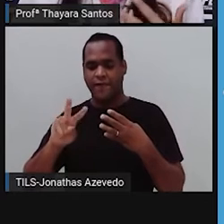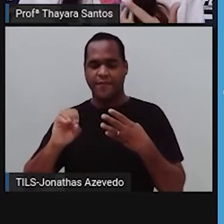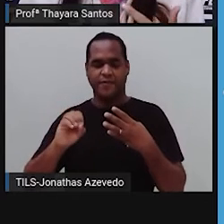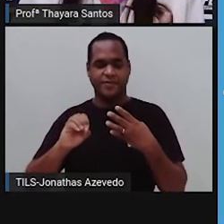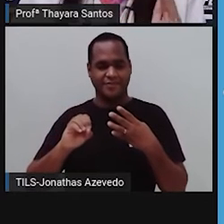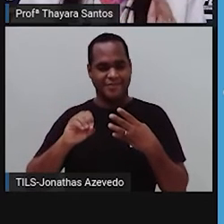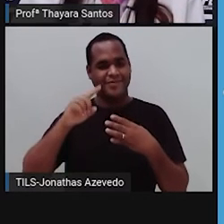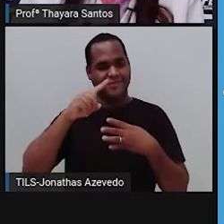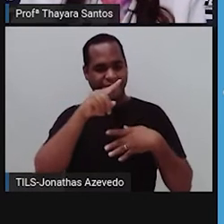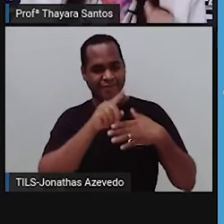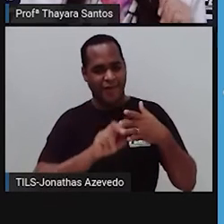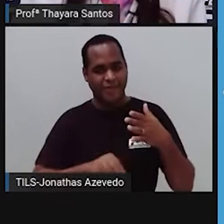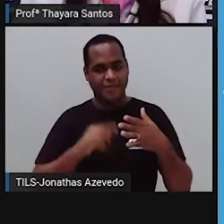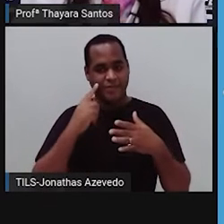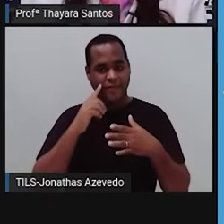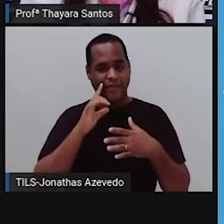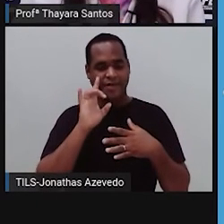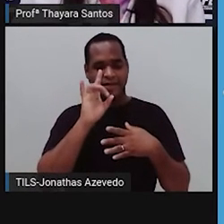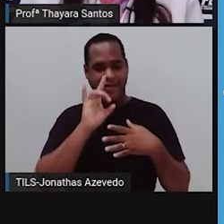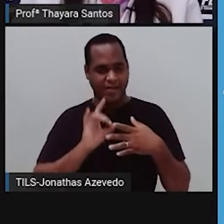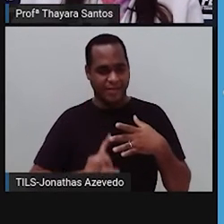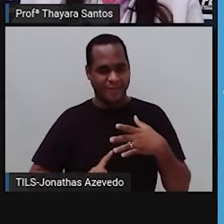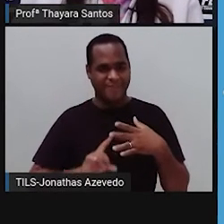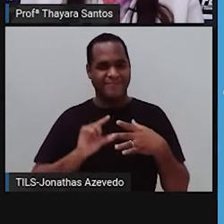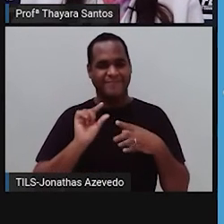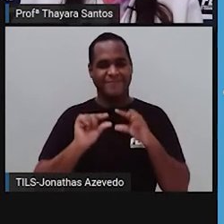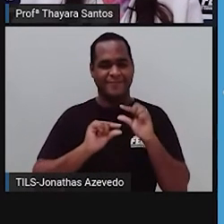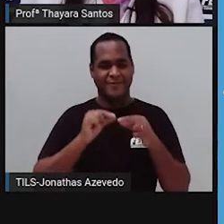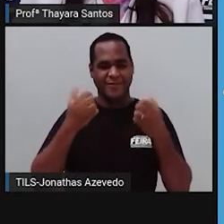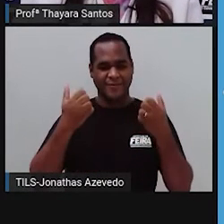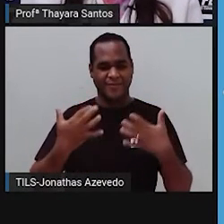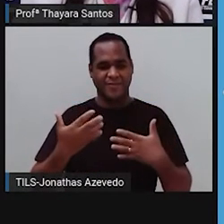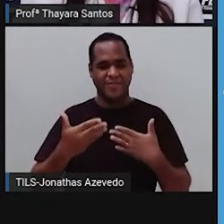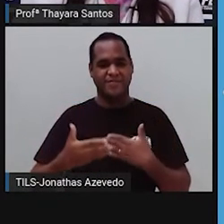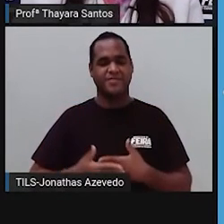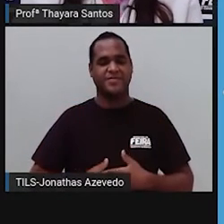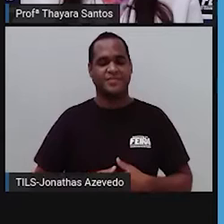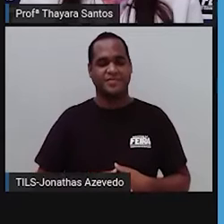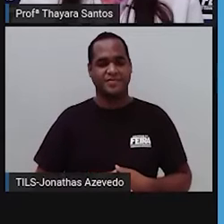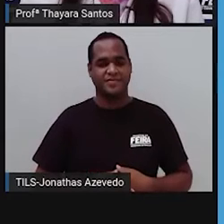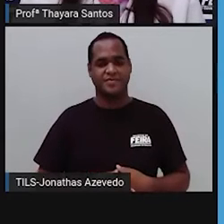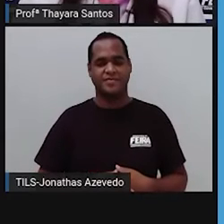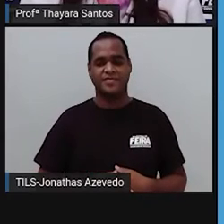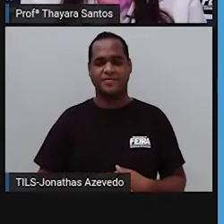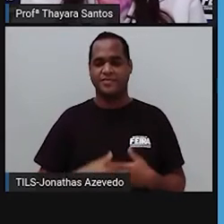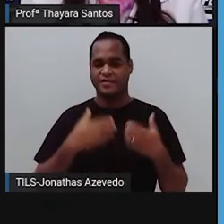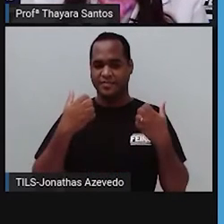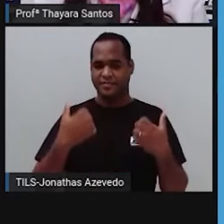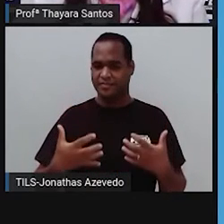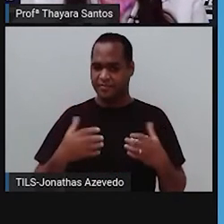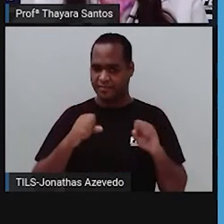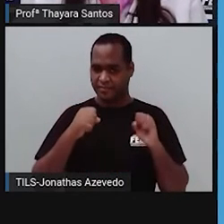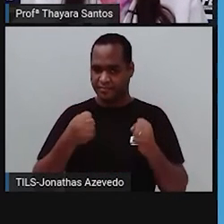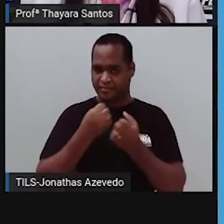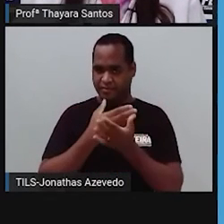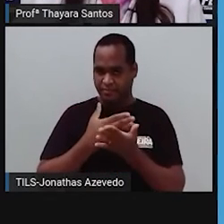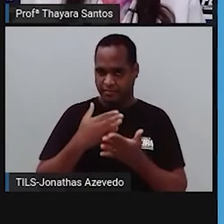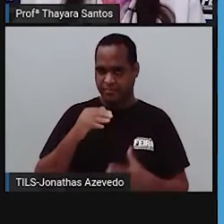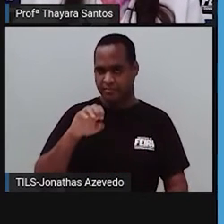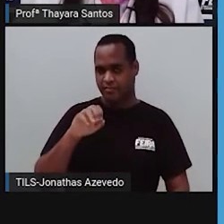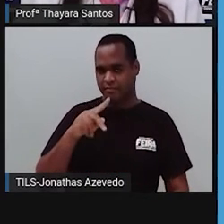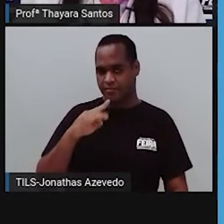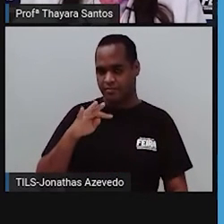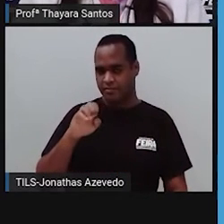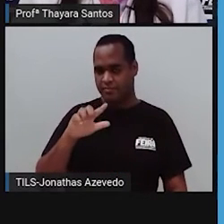Hoje a gente vai ver um pouquinho sobre cada um desses quatro tipos de tecidos aí. Vamos começar falando sobre o tecido